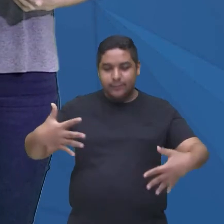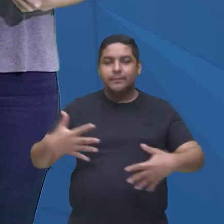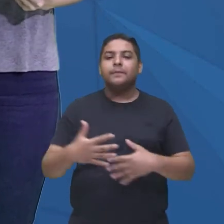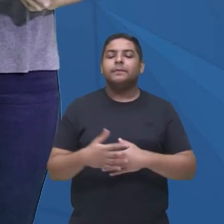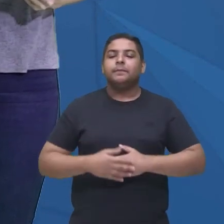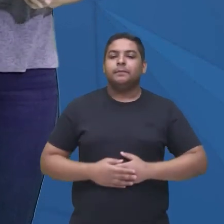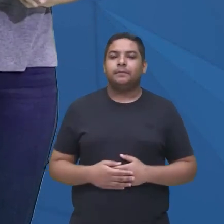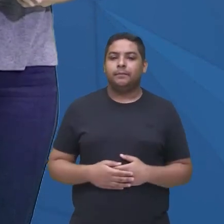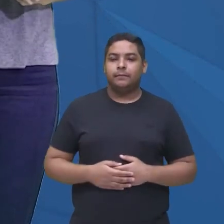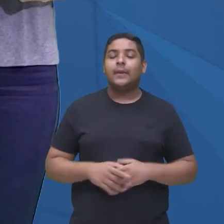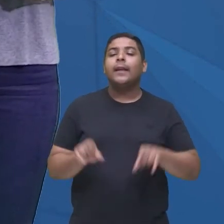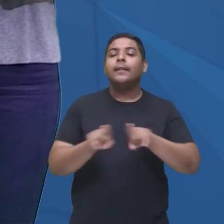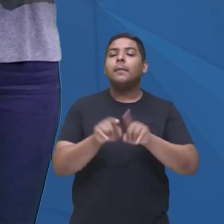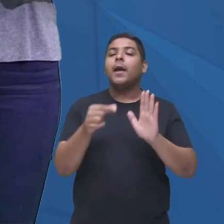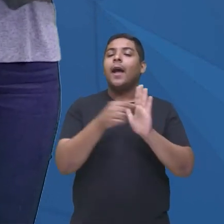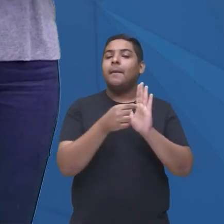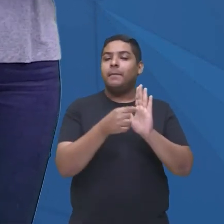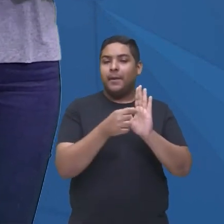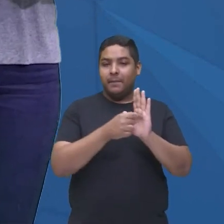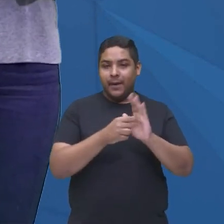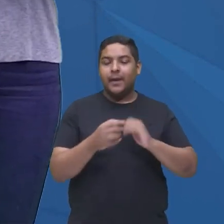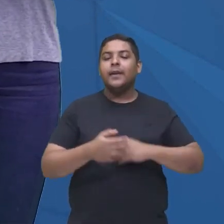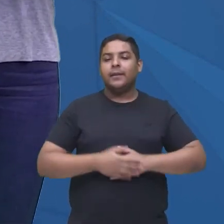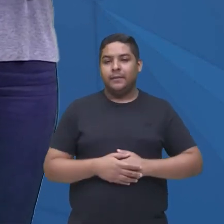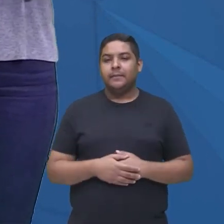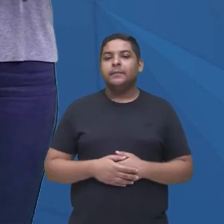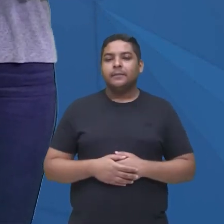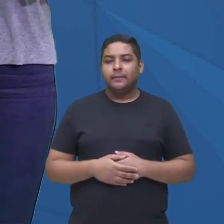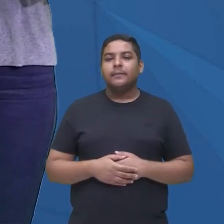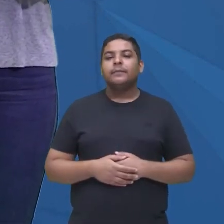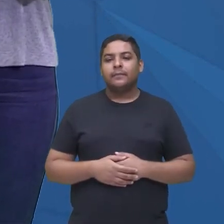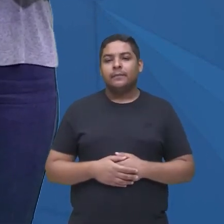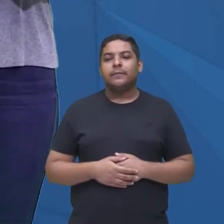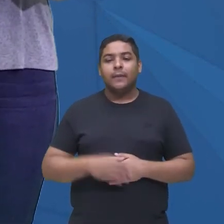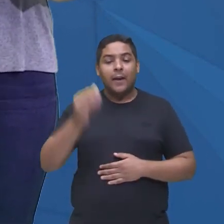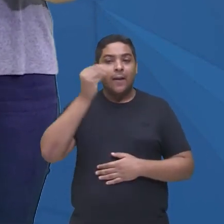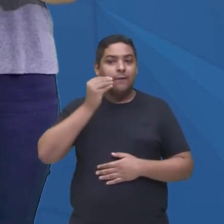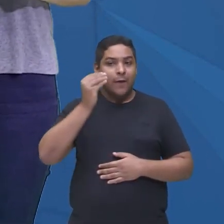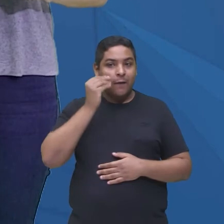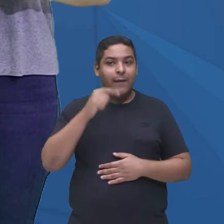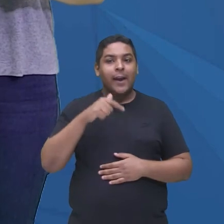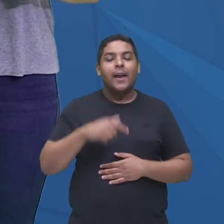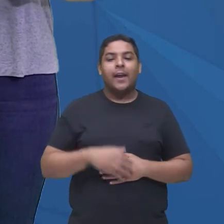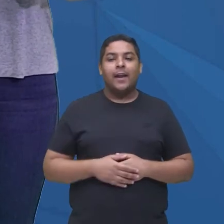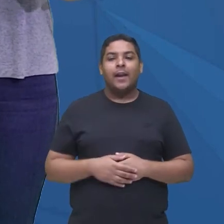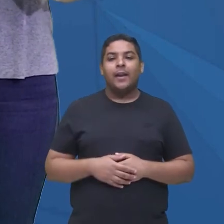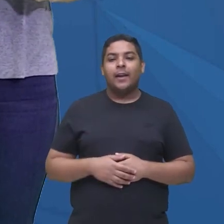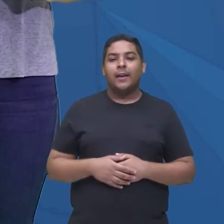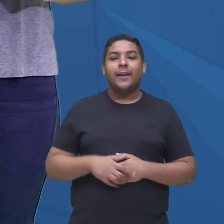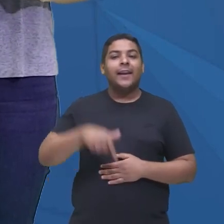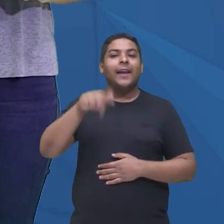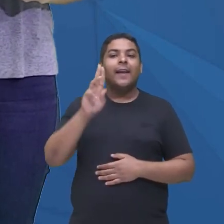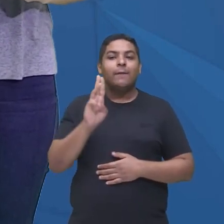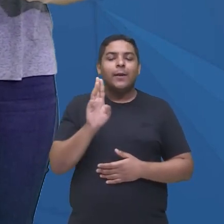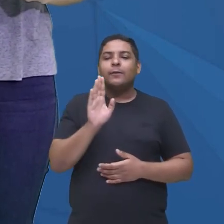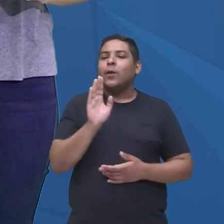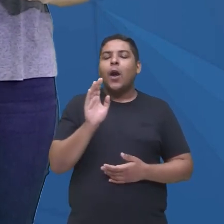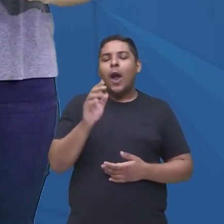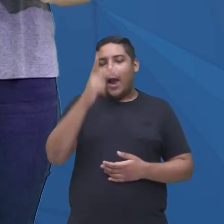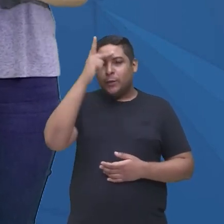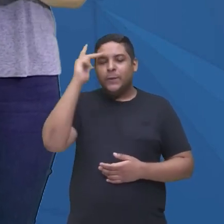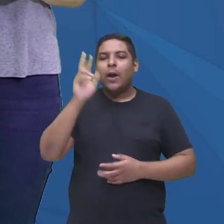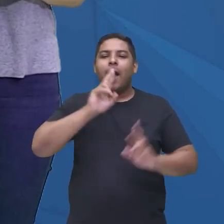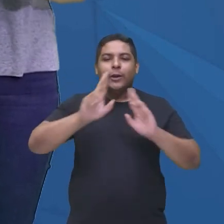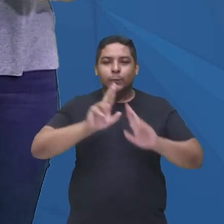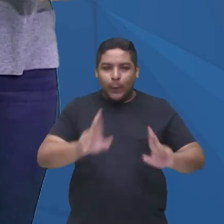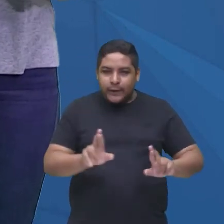no nosso aplicativo, gostamos bastante, a gente vai ficar ali computando e verificar quem foi que foram os finalistas do nosso